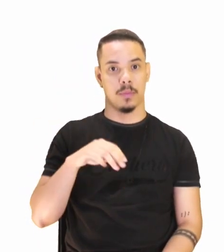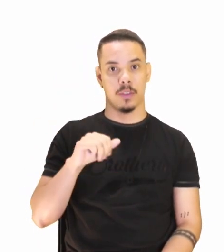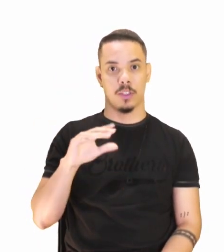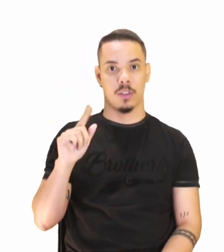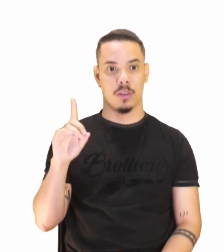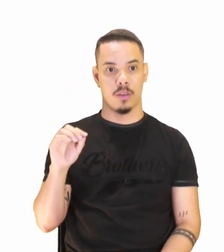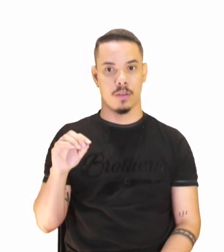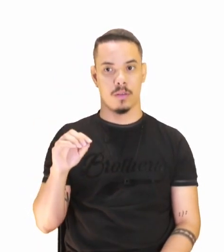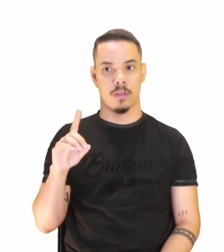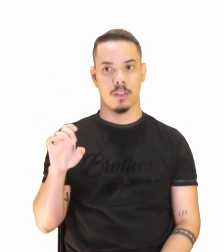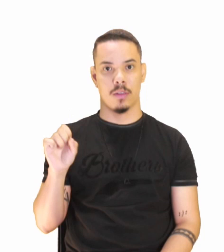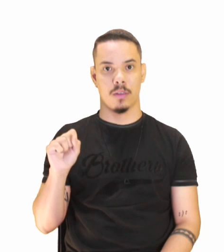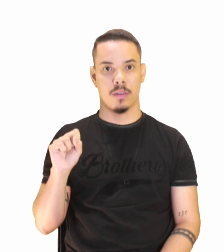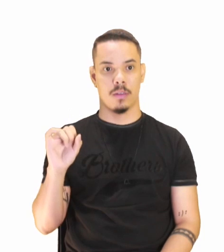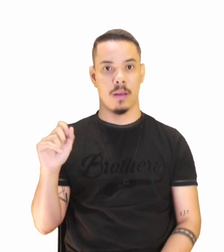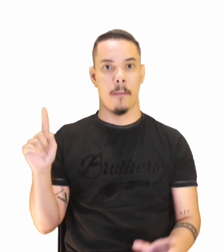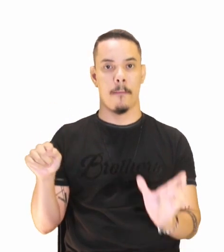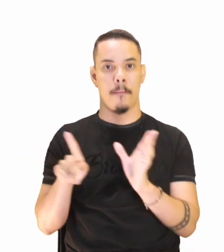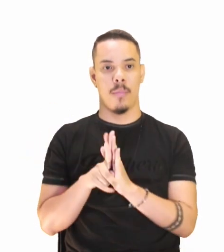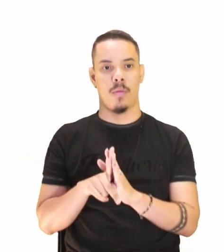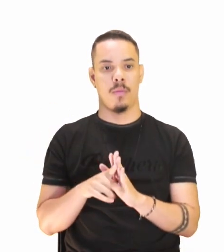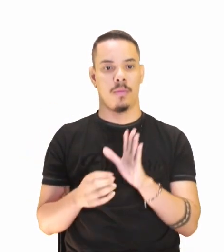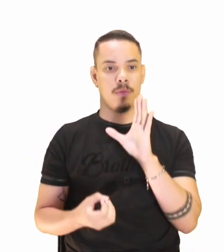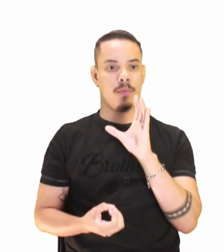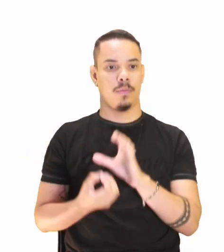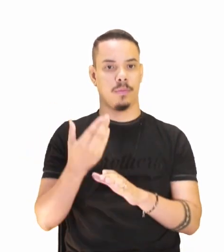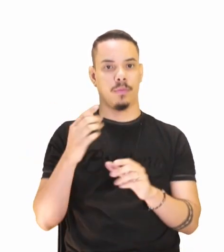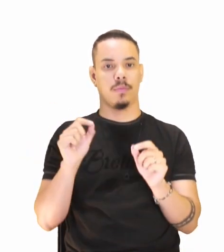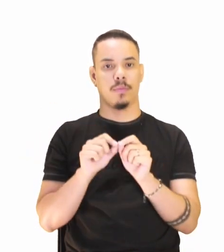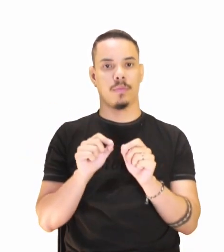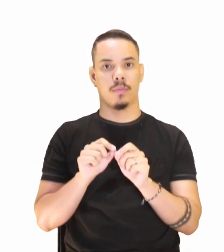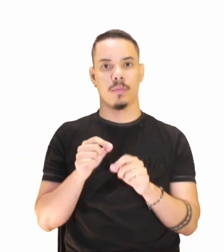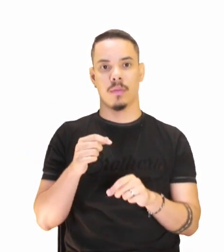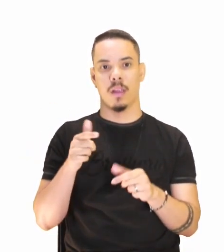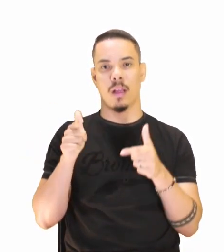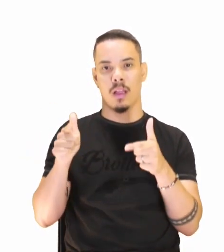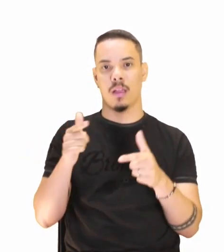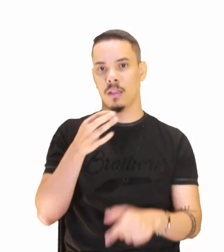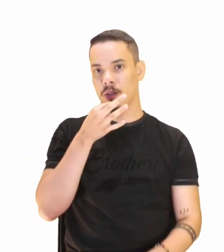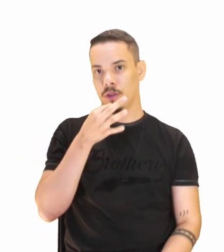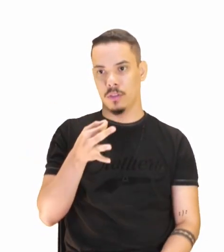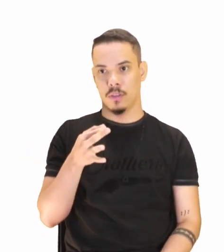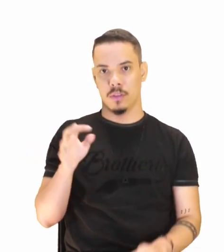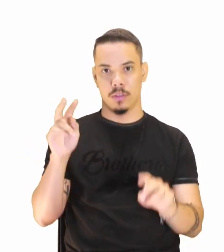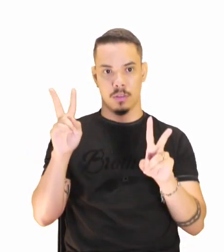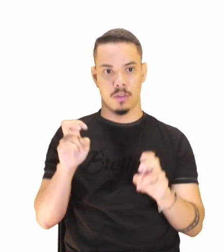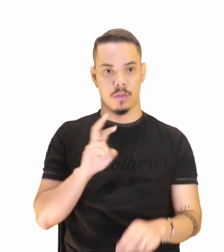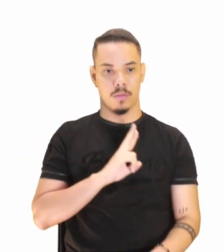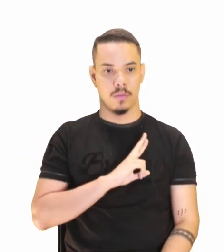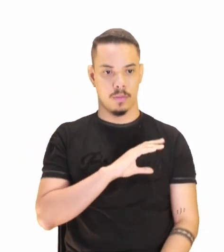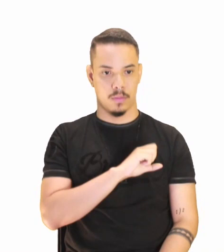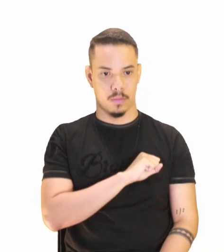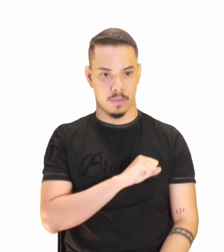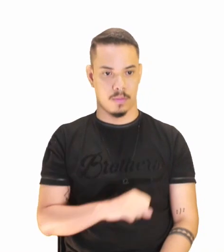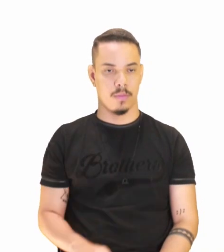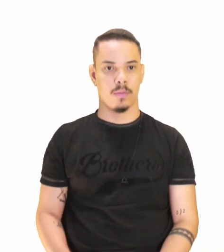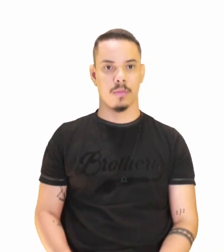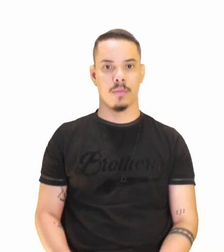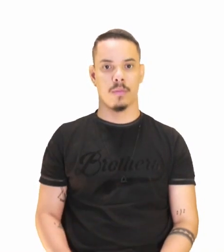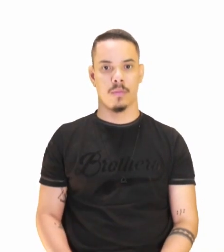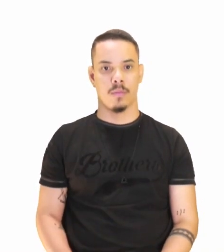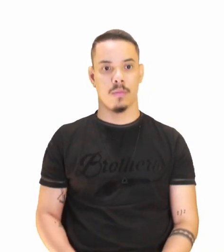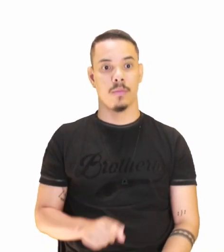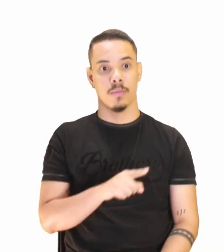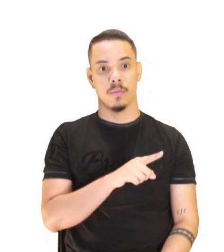é lá do realismo, né? Está fazendo crítica à questão do romantismo. O romantismo, para vocês